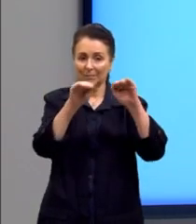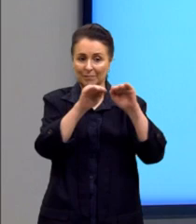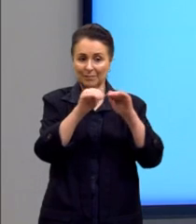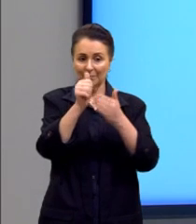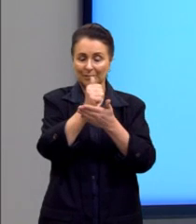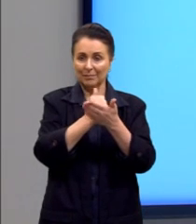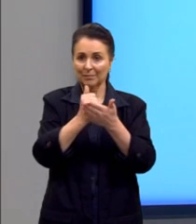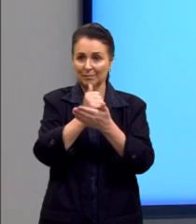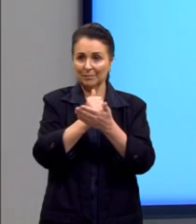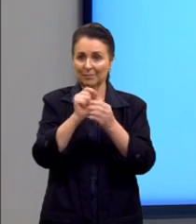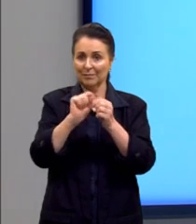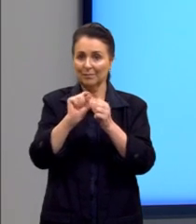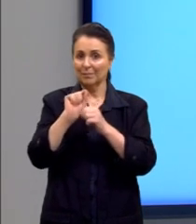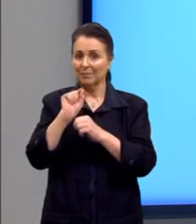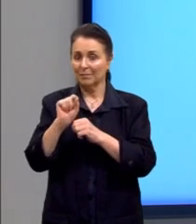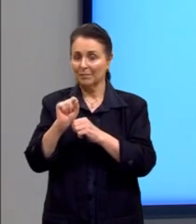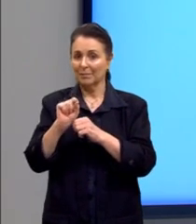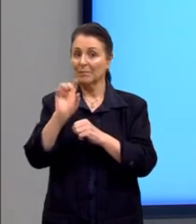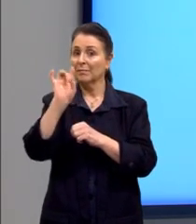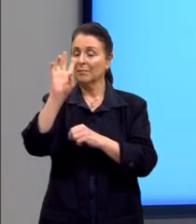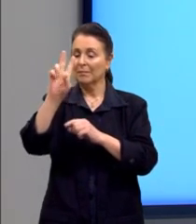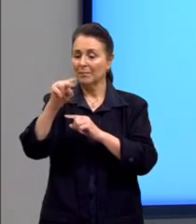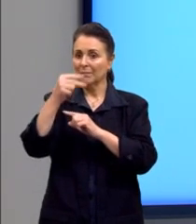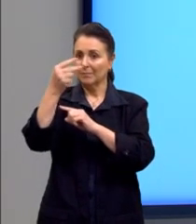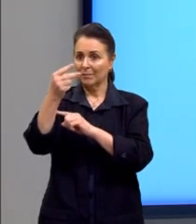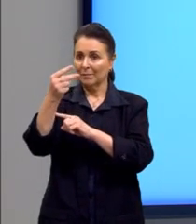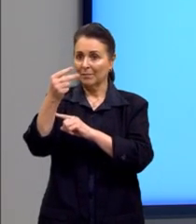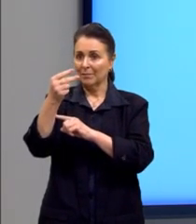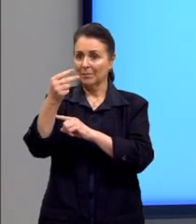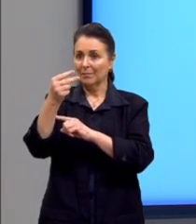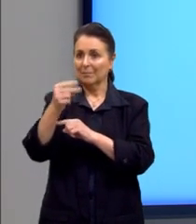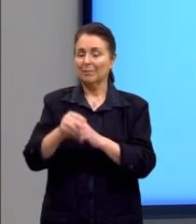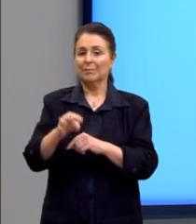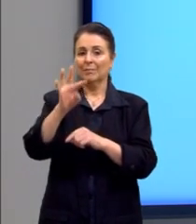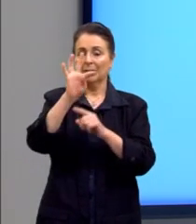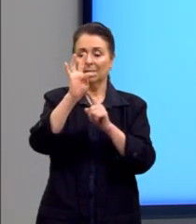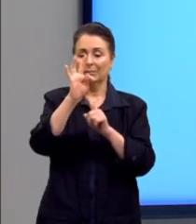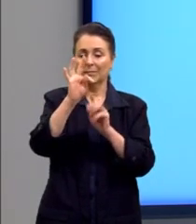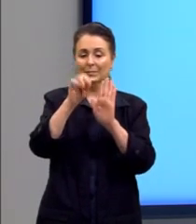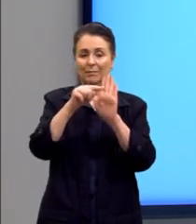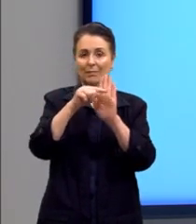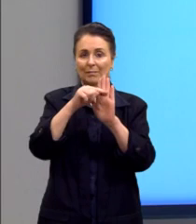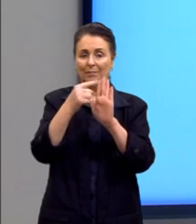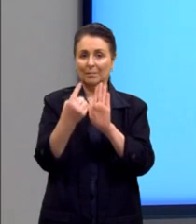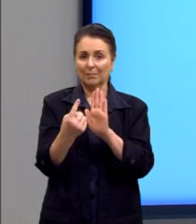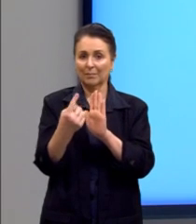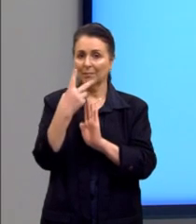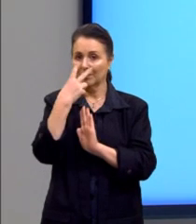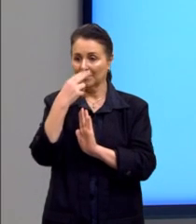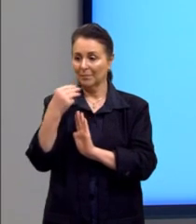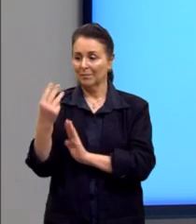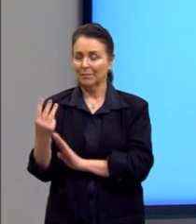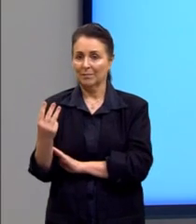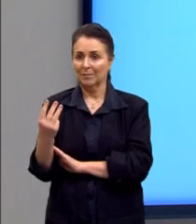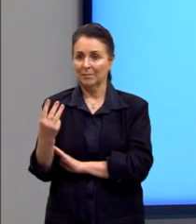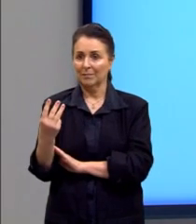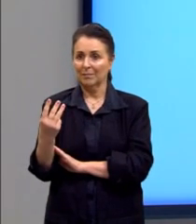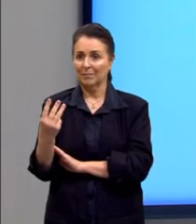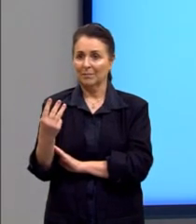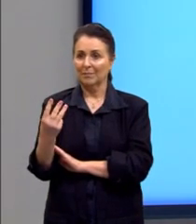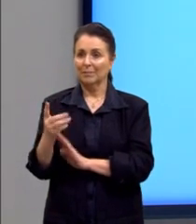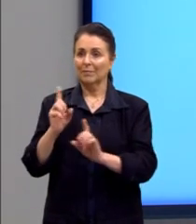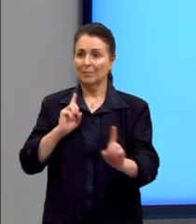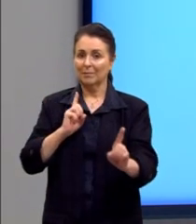bases nós pegamos somente os expoentes, né? Então, T menos 1 é igual a 3. Para